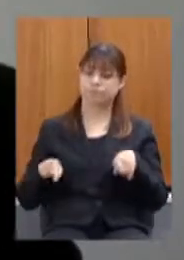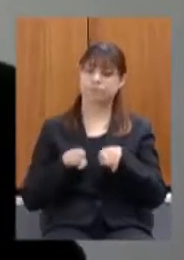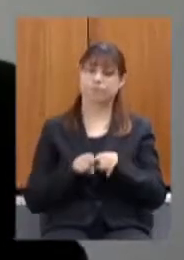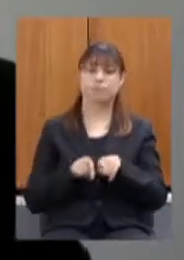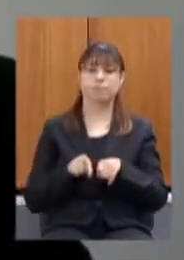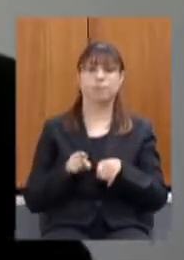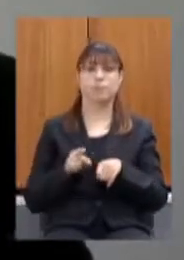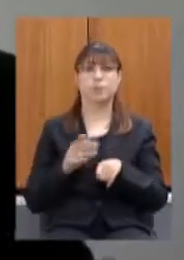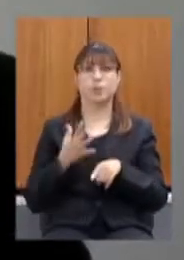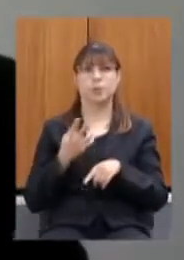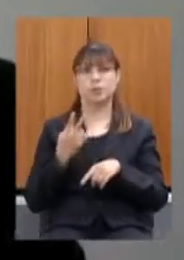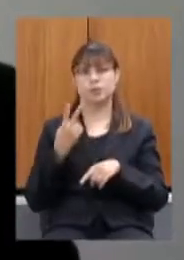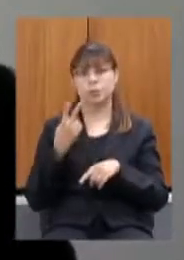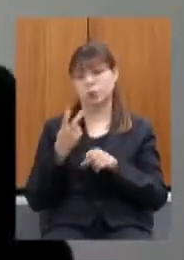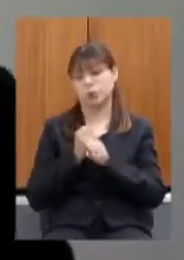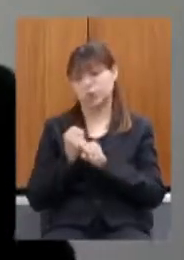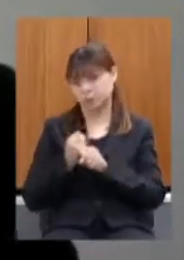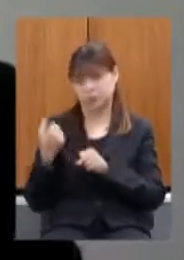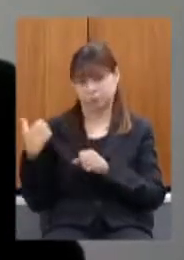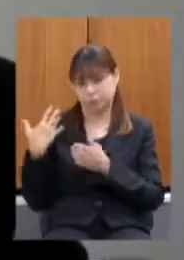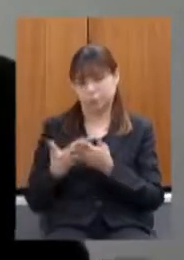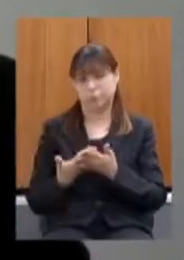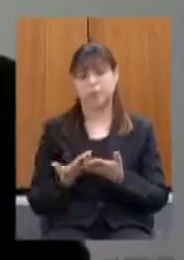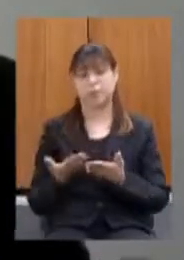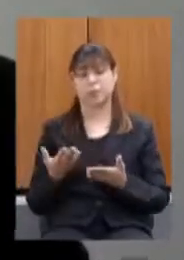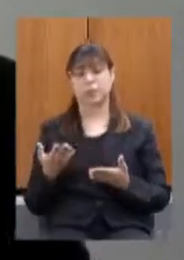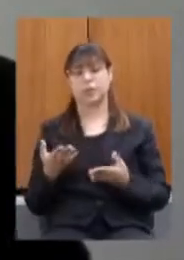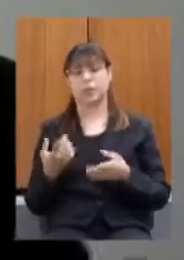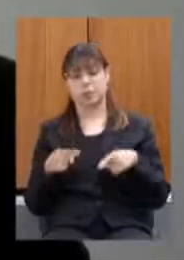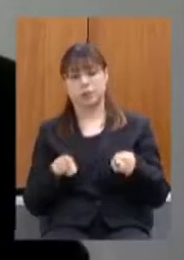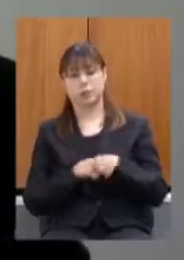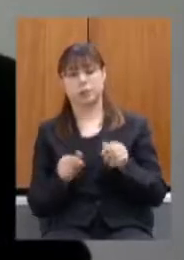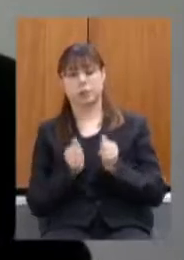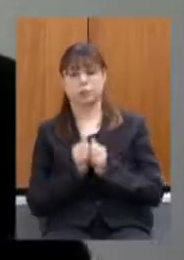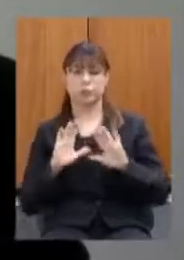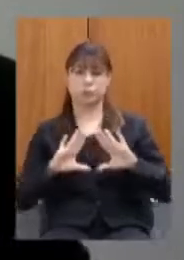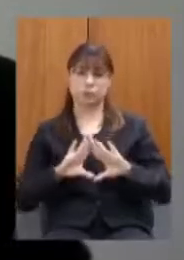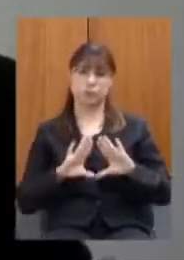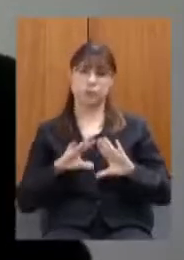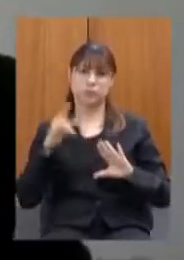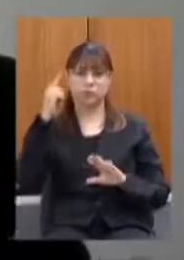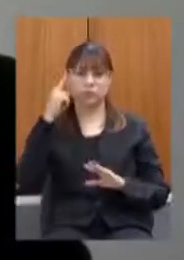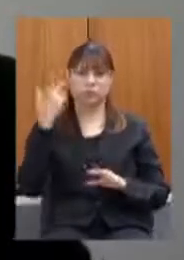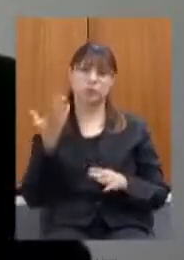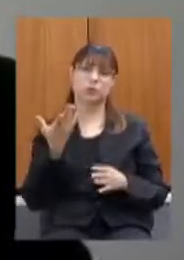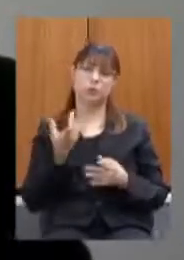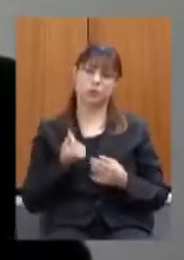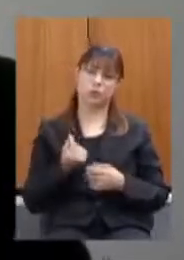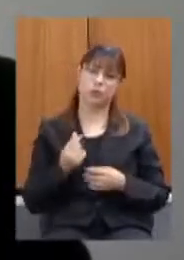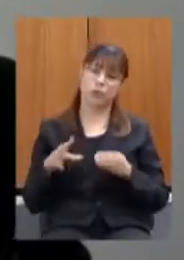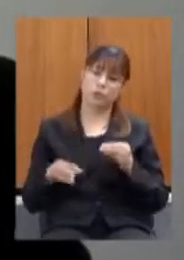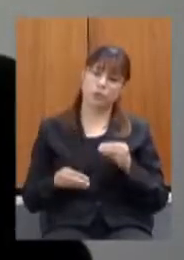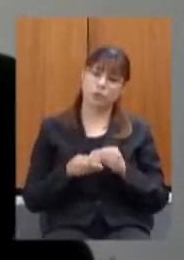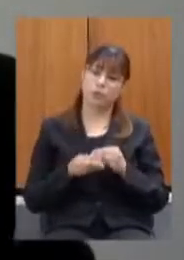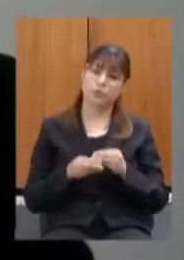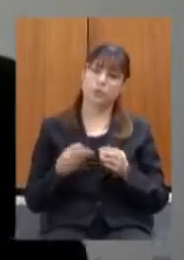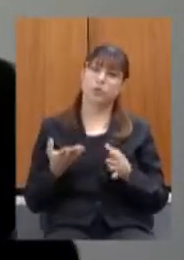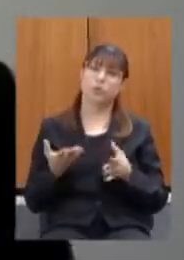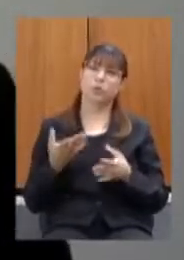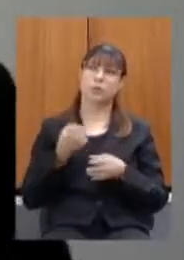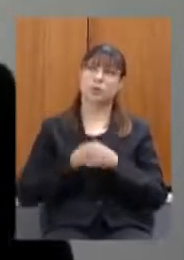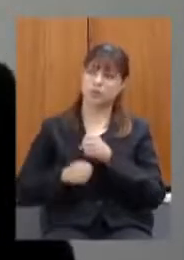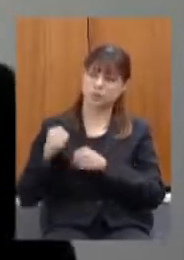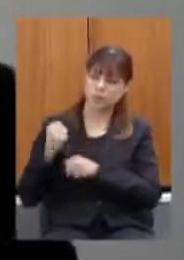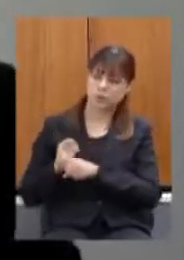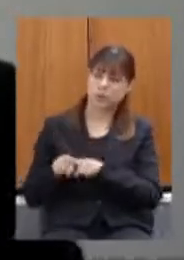nos últimos pelo menos nos últimos dois anos em termos de liberação de valores de emendas o ano o passado e